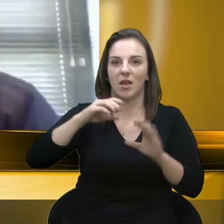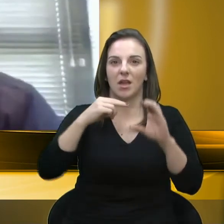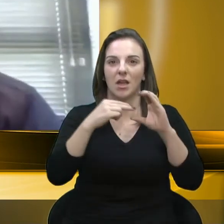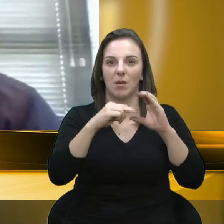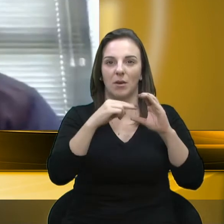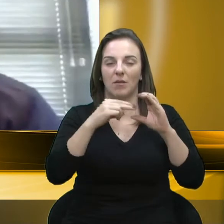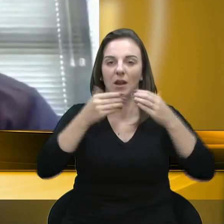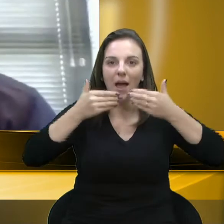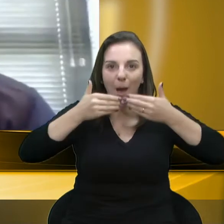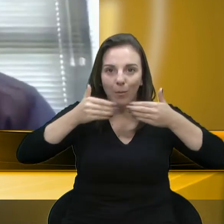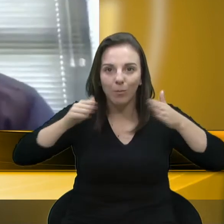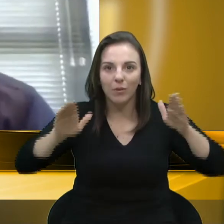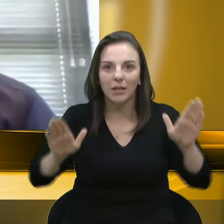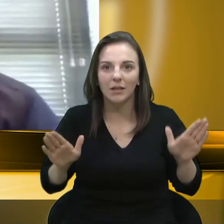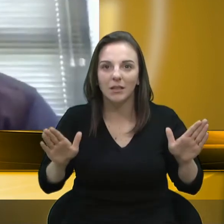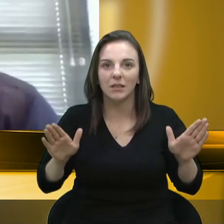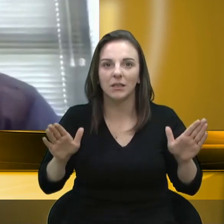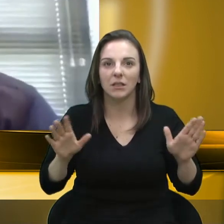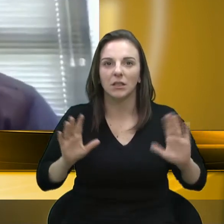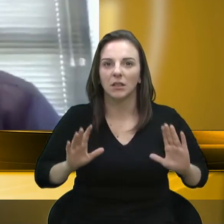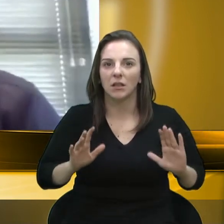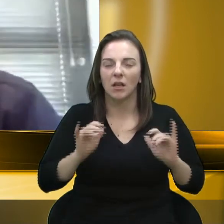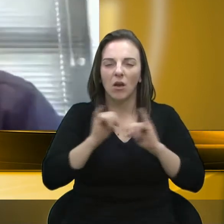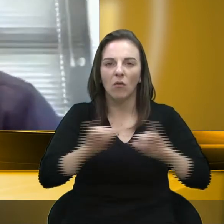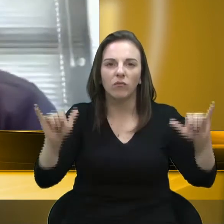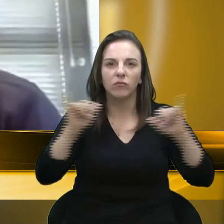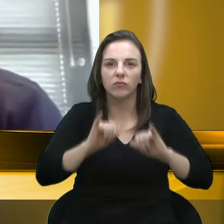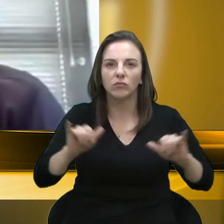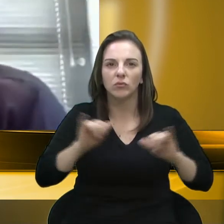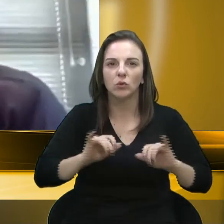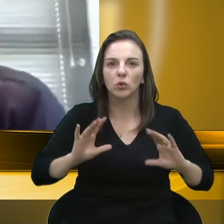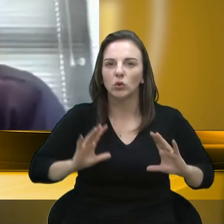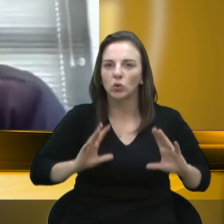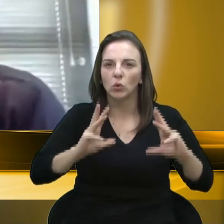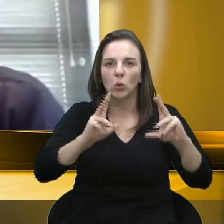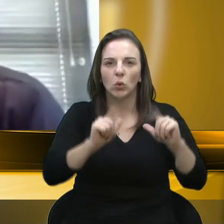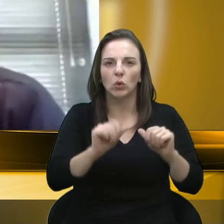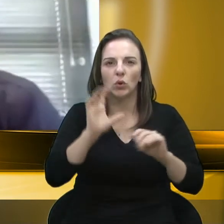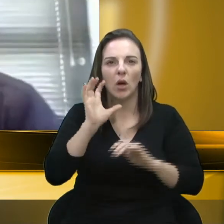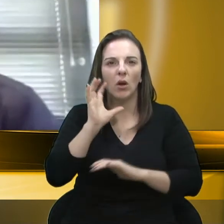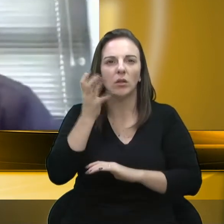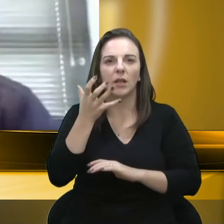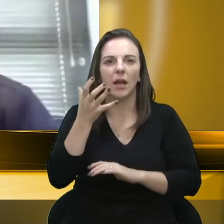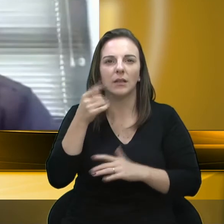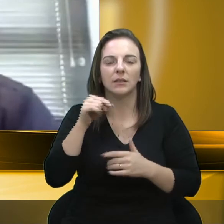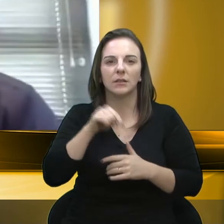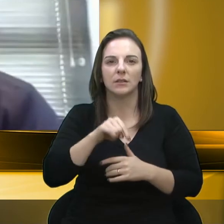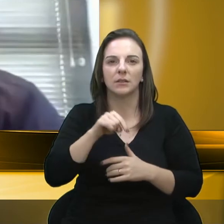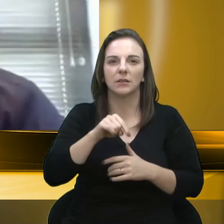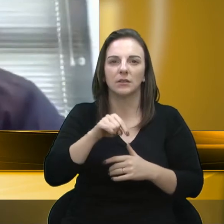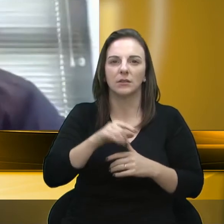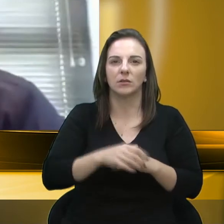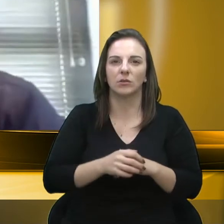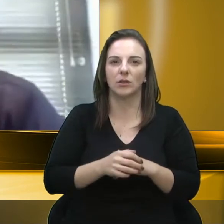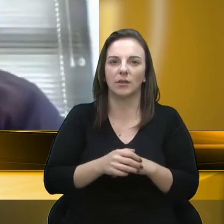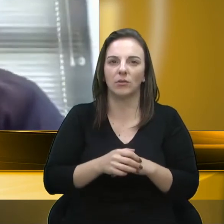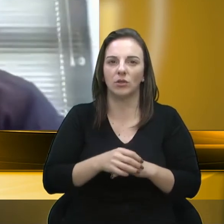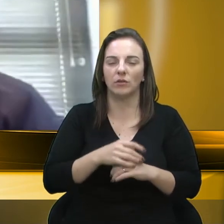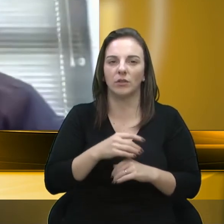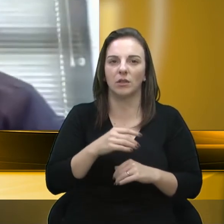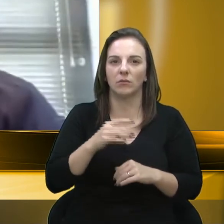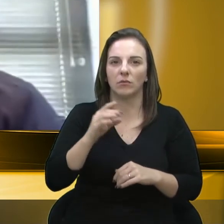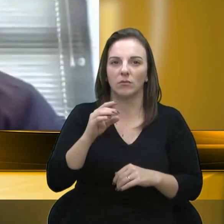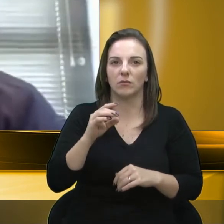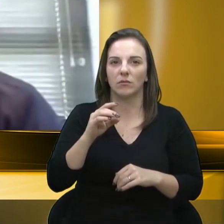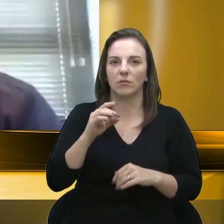espaço, enfim, informar tudo o que ocorre no legislativo e está acontecendo em Caxias. Eu faço, claro,